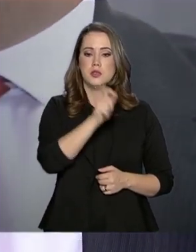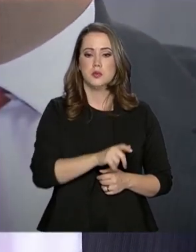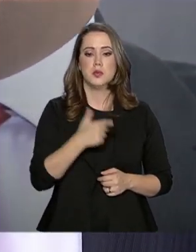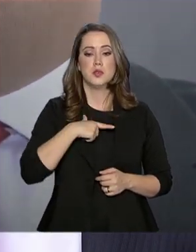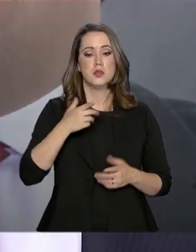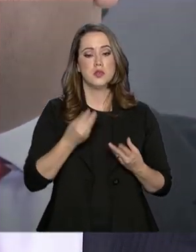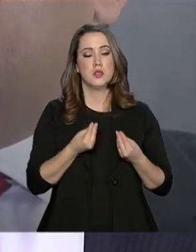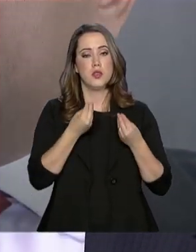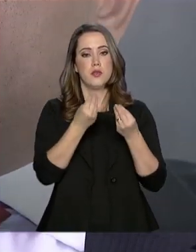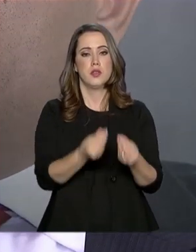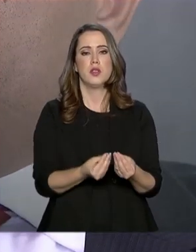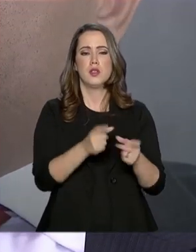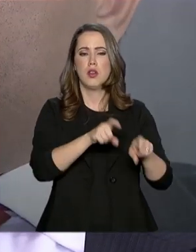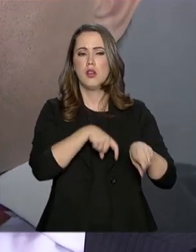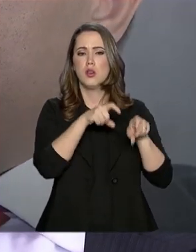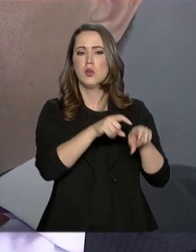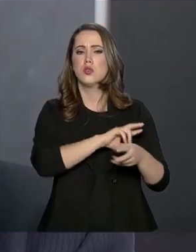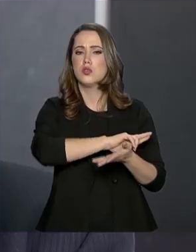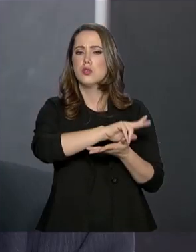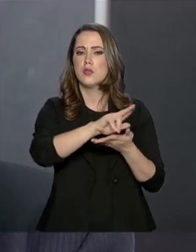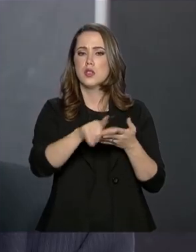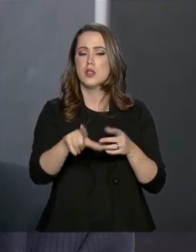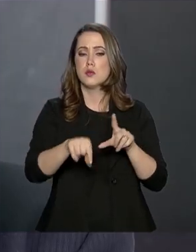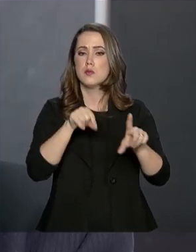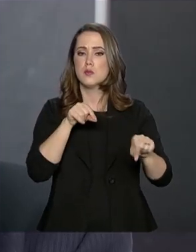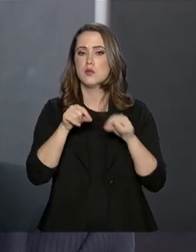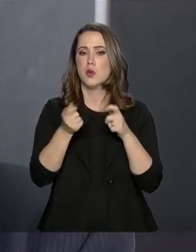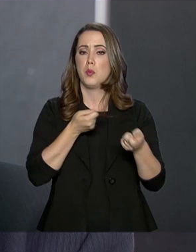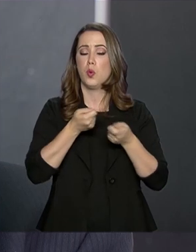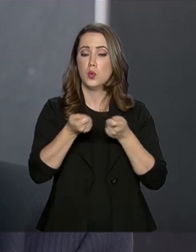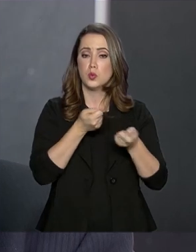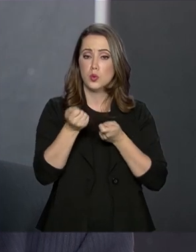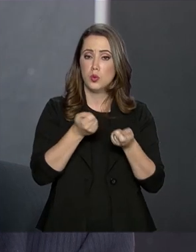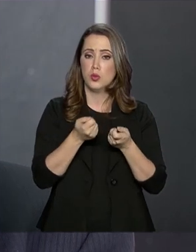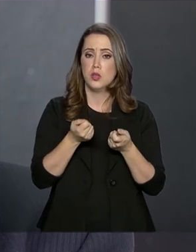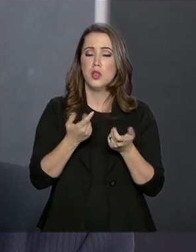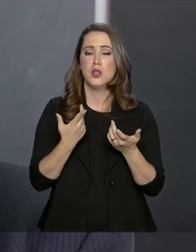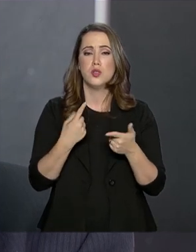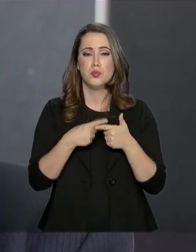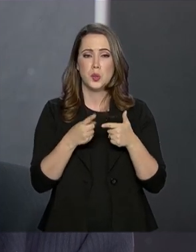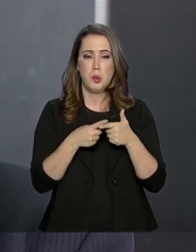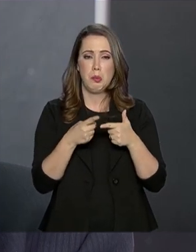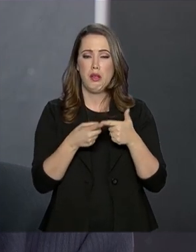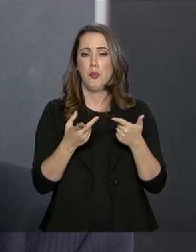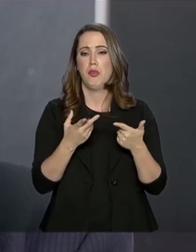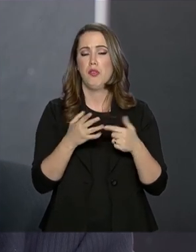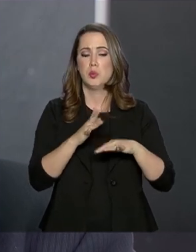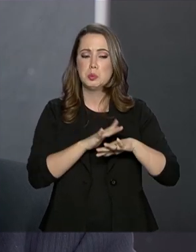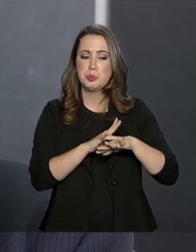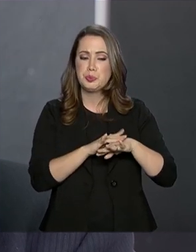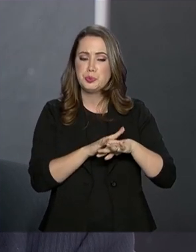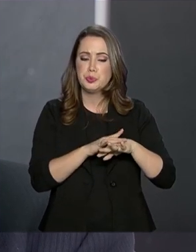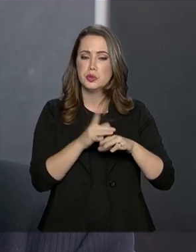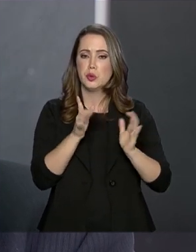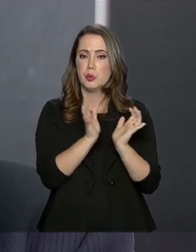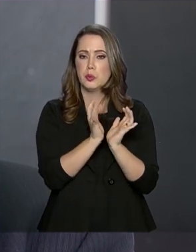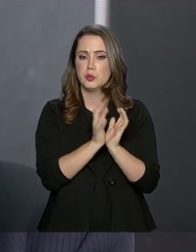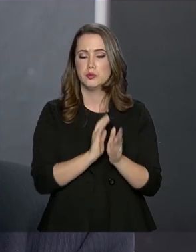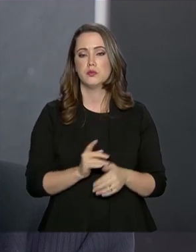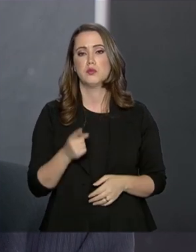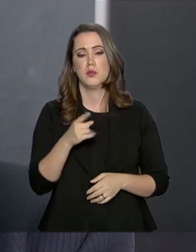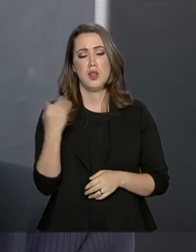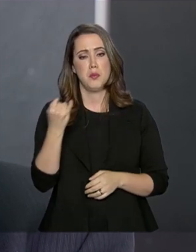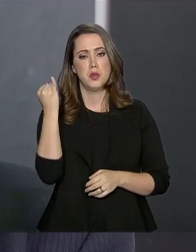tenham à disposição várias opções para o controle de pragas. Quando o produto é realmente eficiente, é